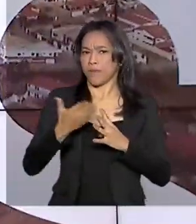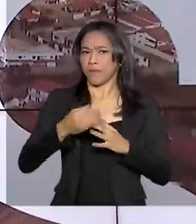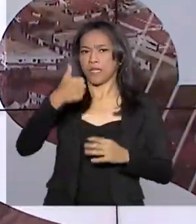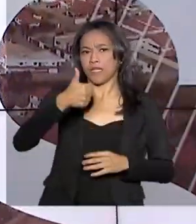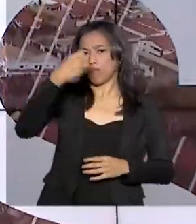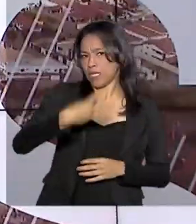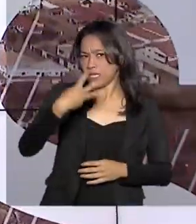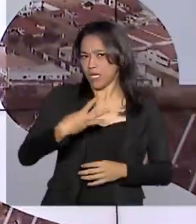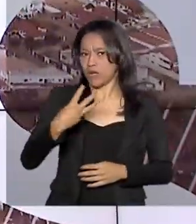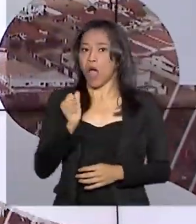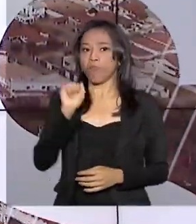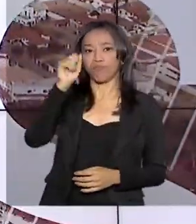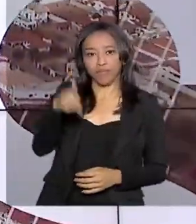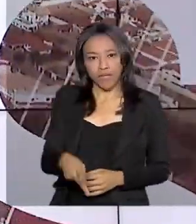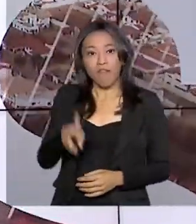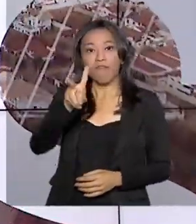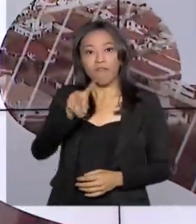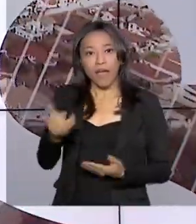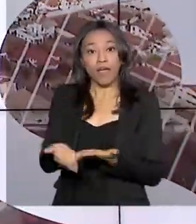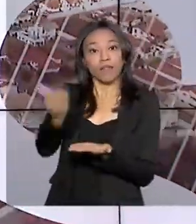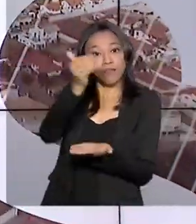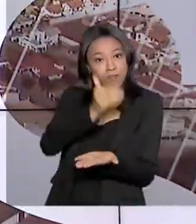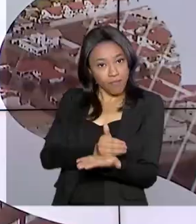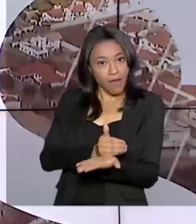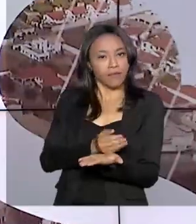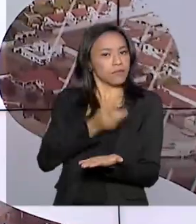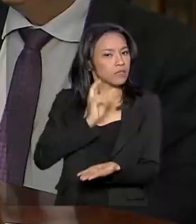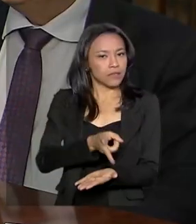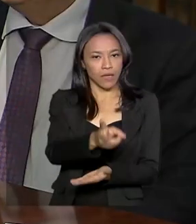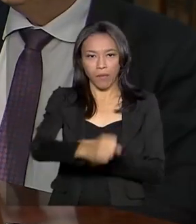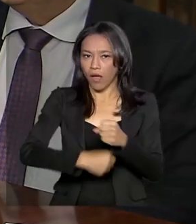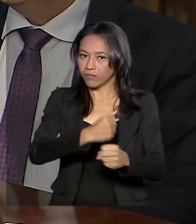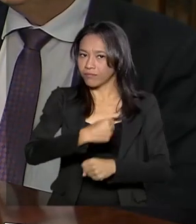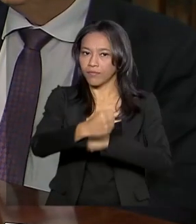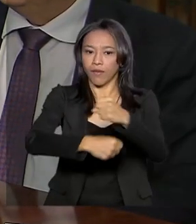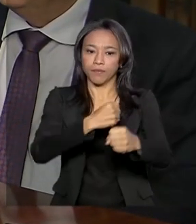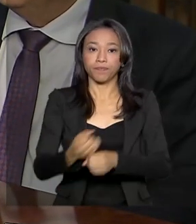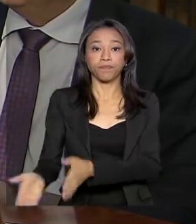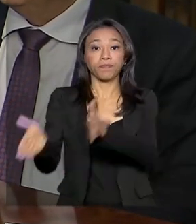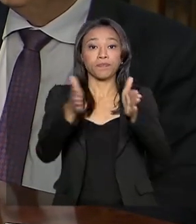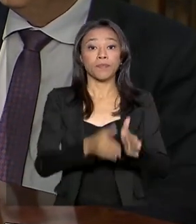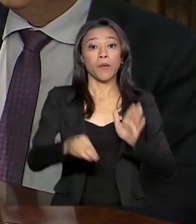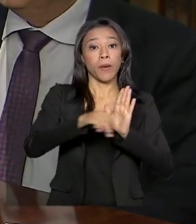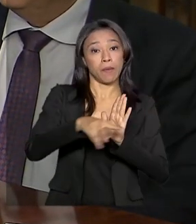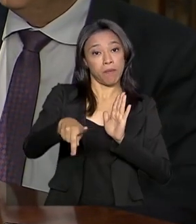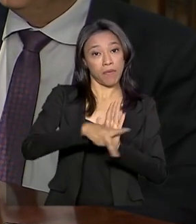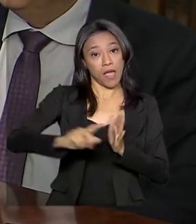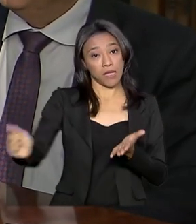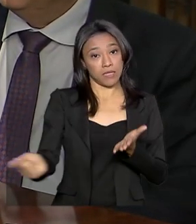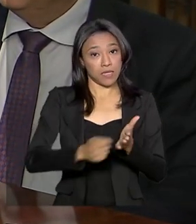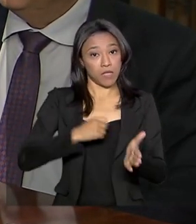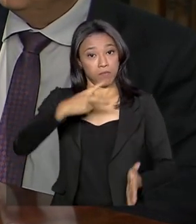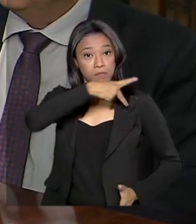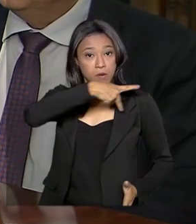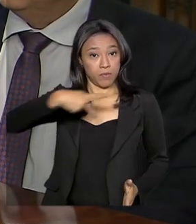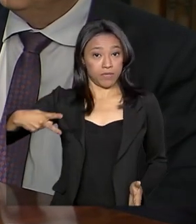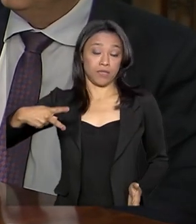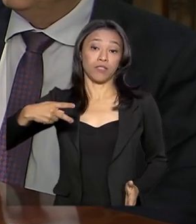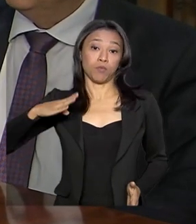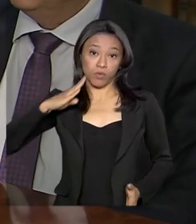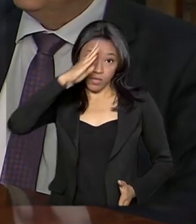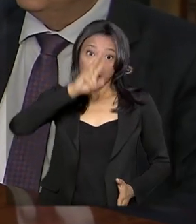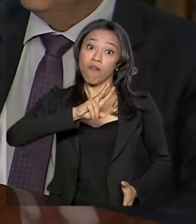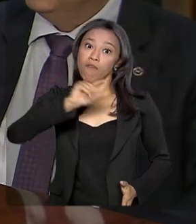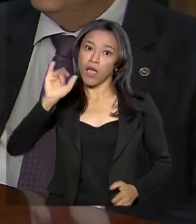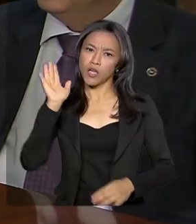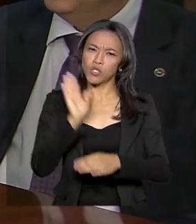aposentados deverá ser antecipada todos os anos. Medida provisória assinada pelo presidente deve beneficiar 30 milhões